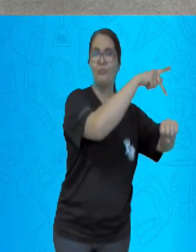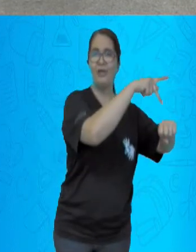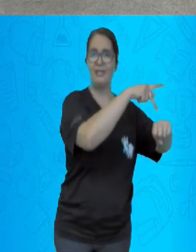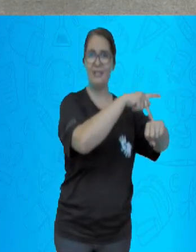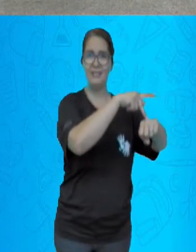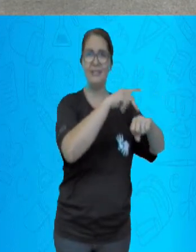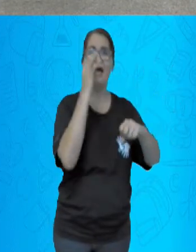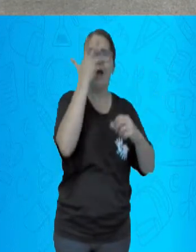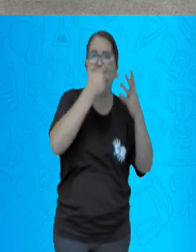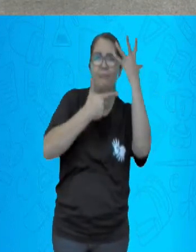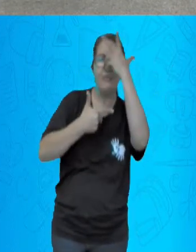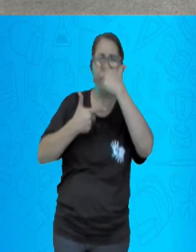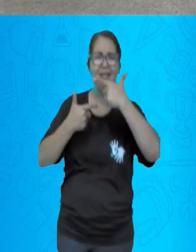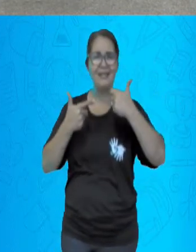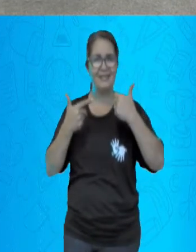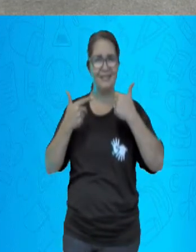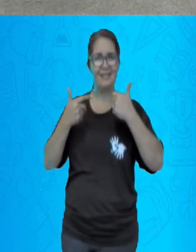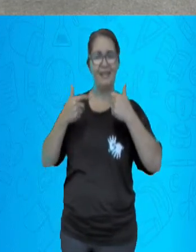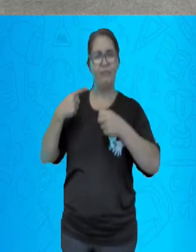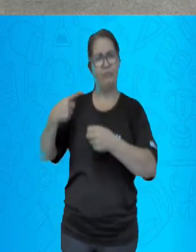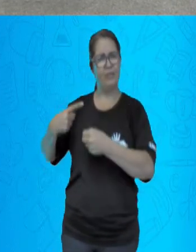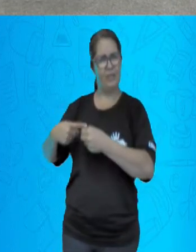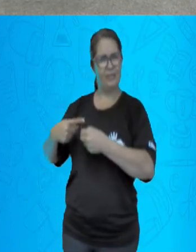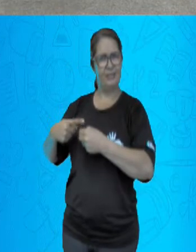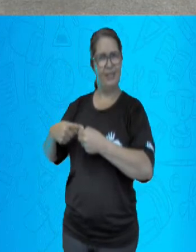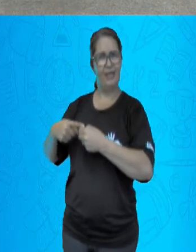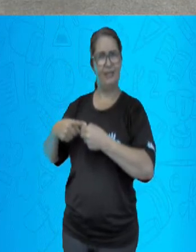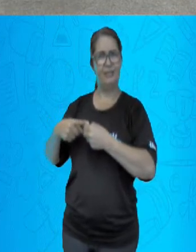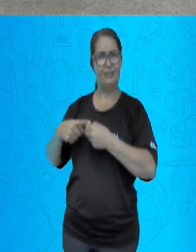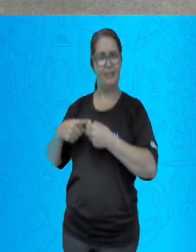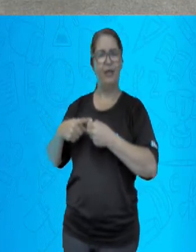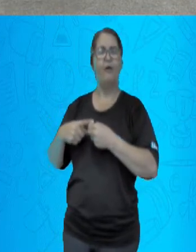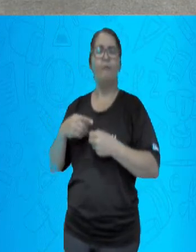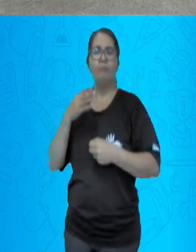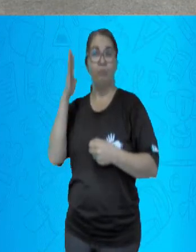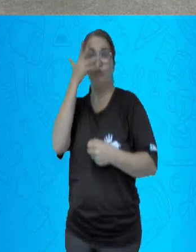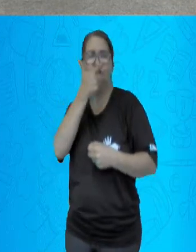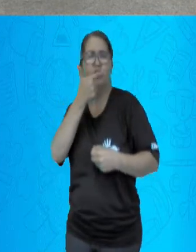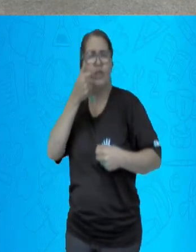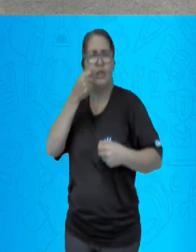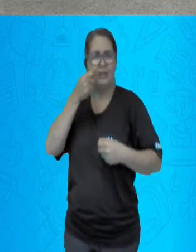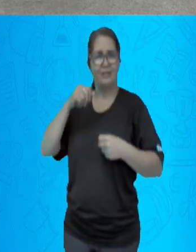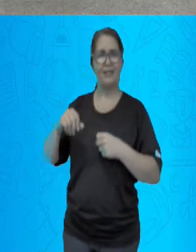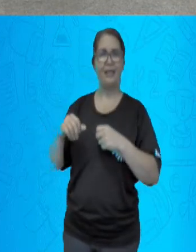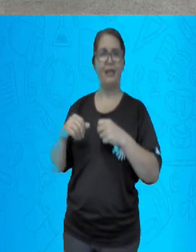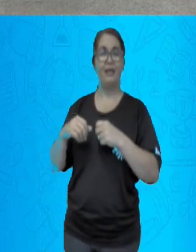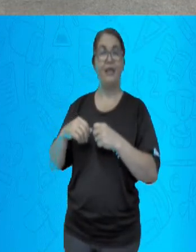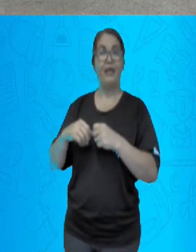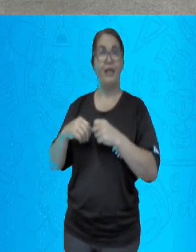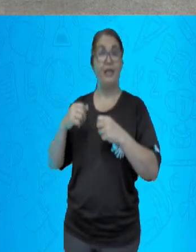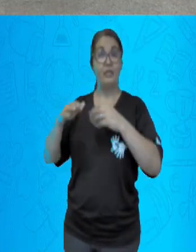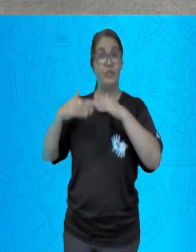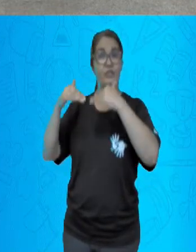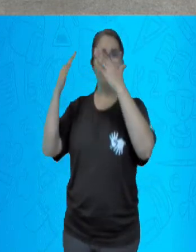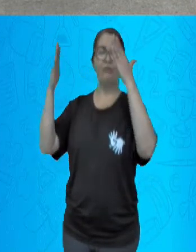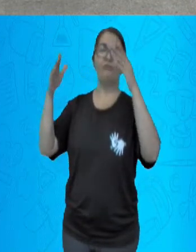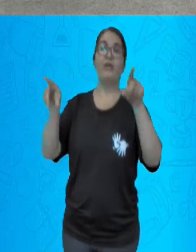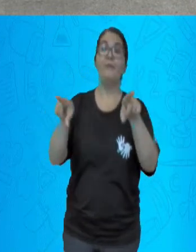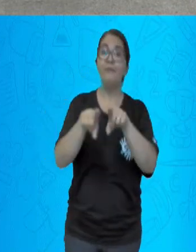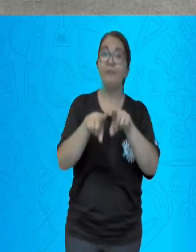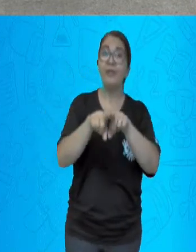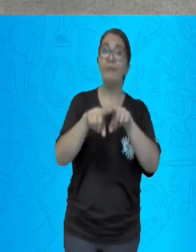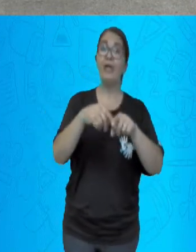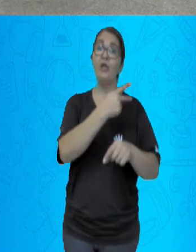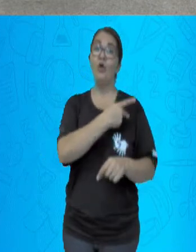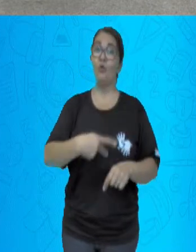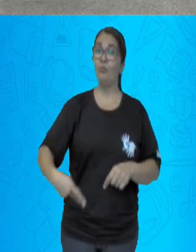investir no Brasil. A principal ação nesse sentido se deu com o governo do presidente Rodrigues Alves,